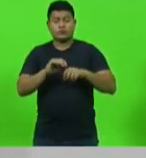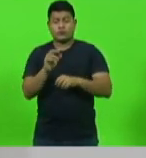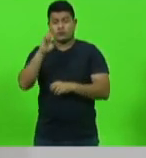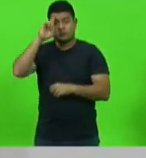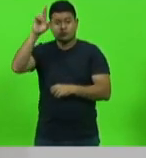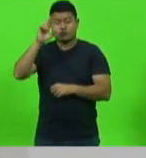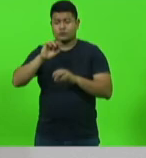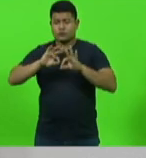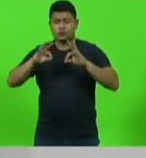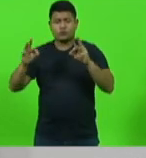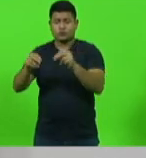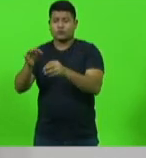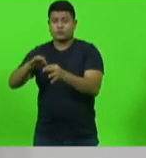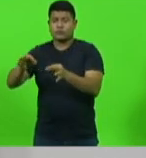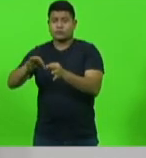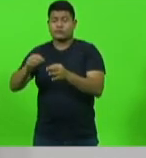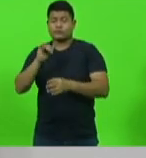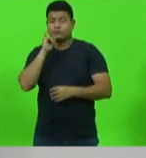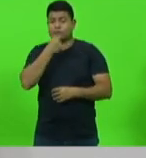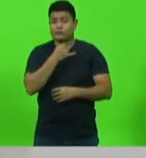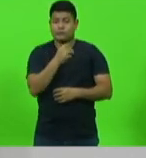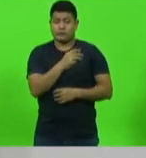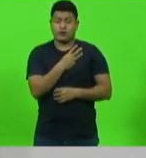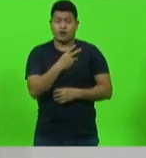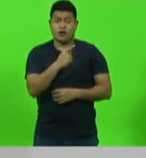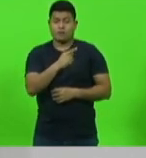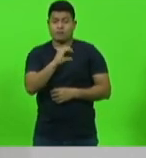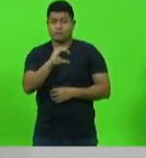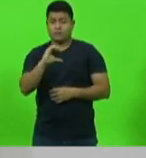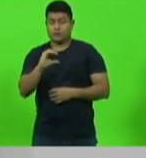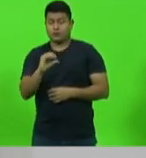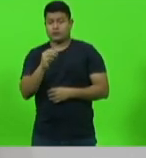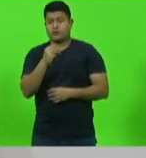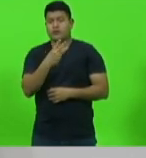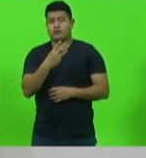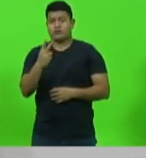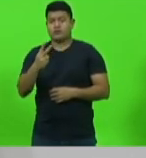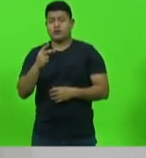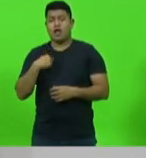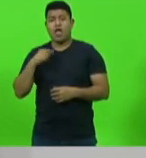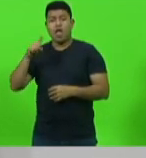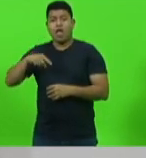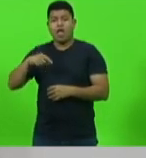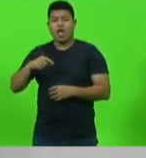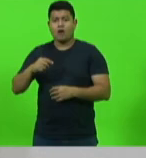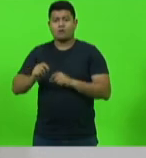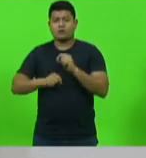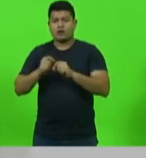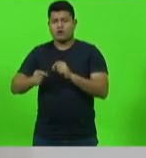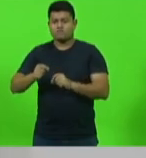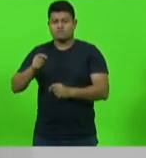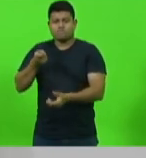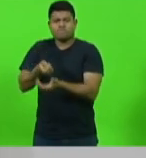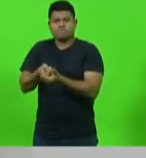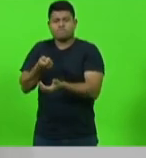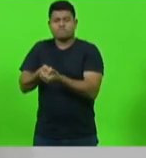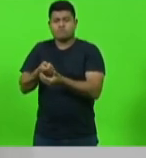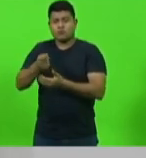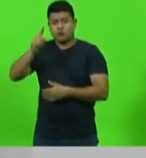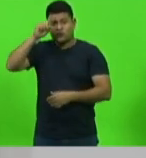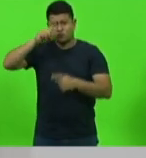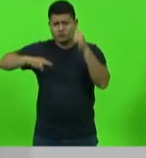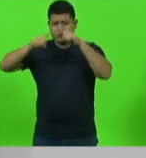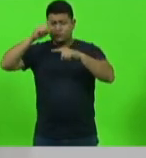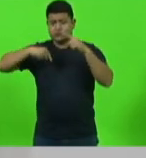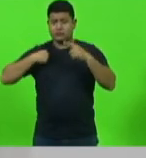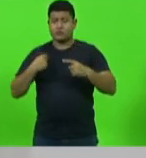e senhoras, a PEC 32 é um projeto de Estado autoritário que transfere o poder do Poder Legislativo ao chefe